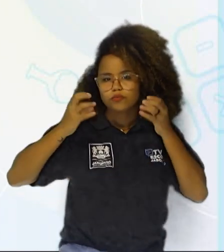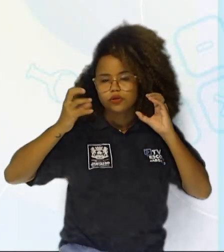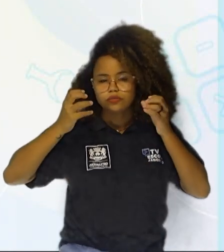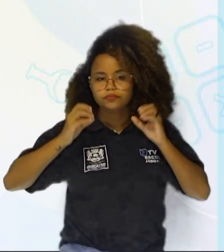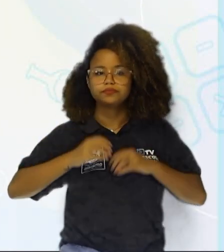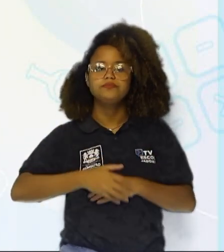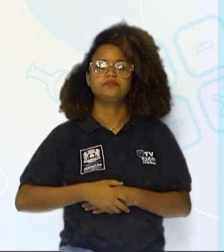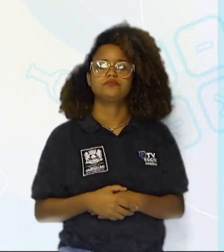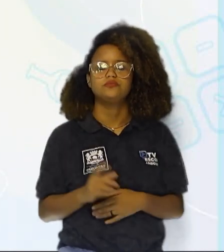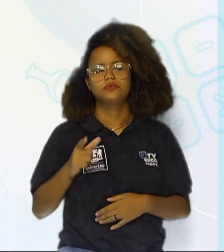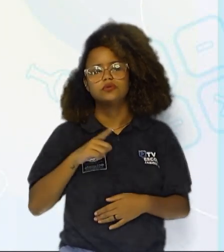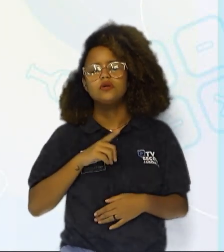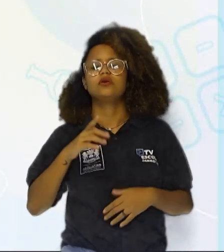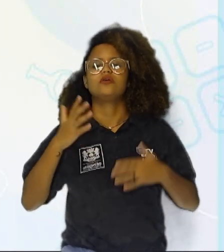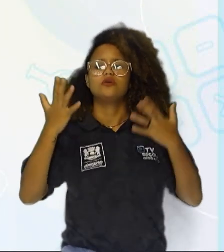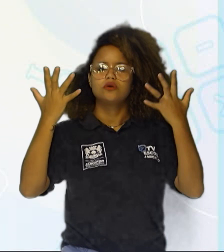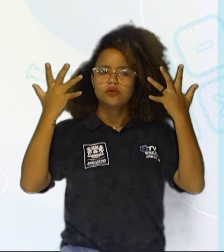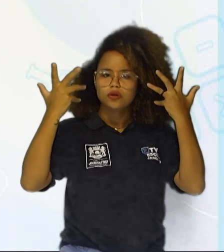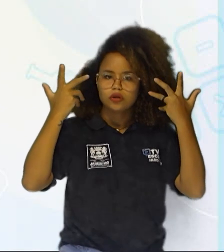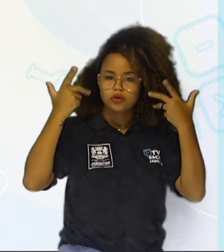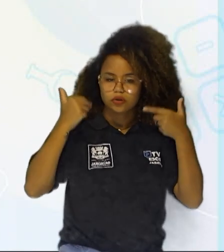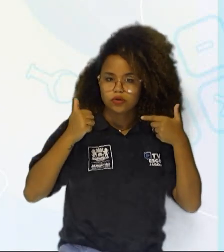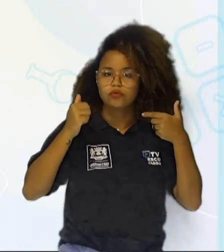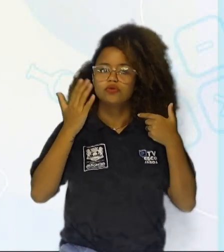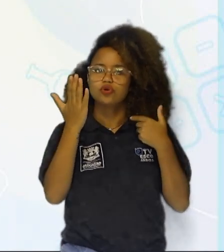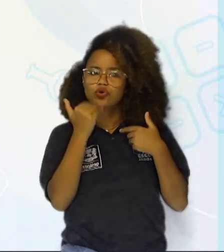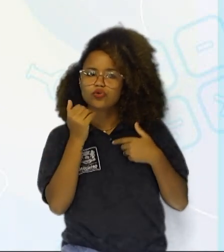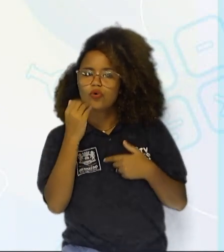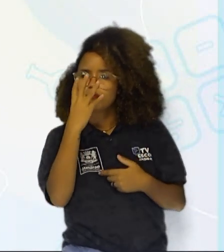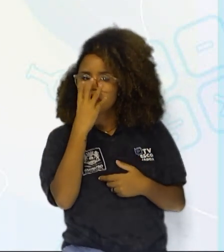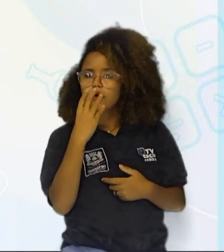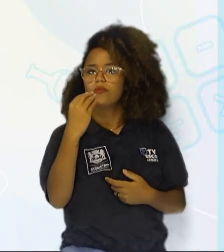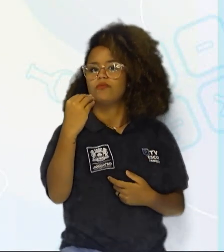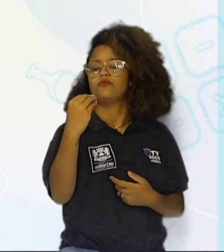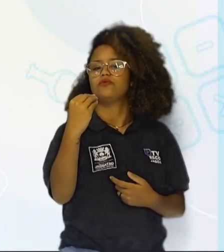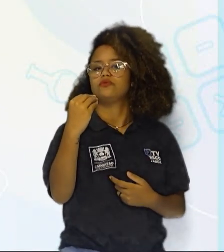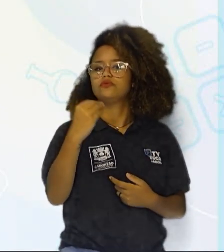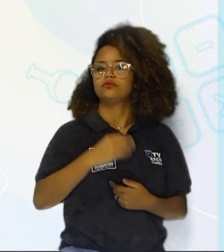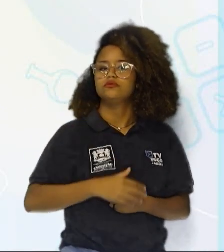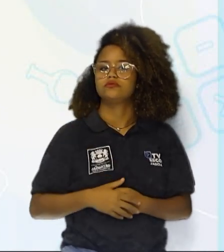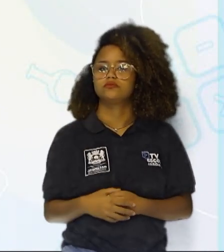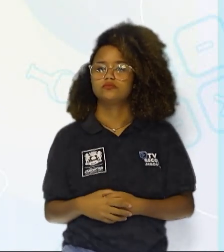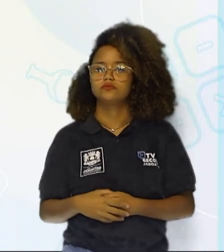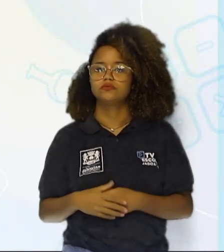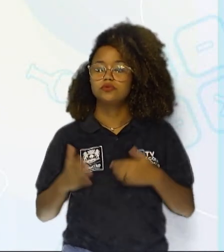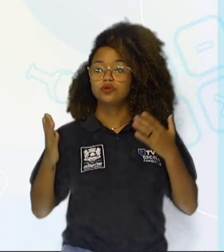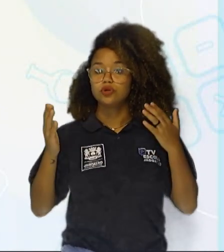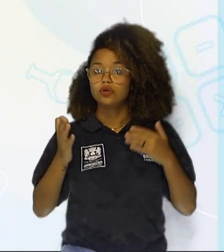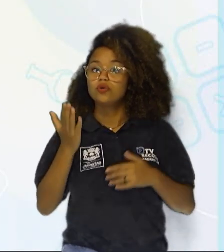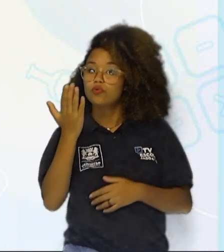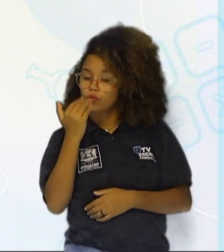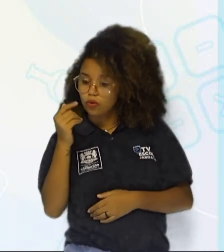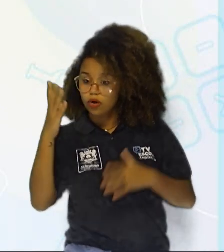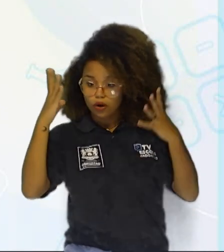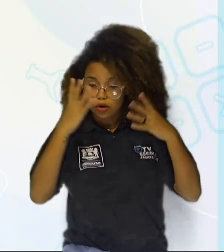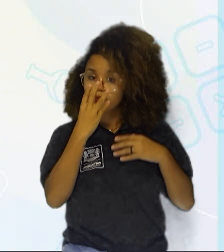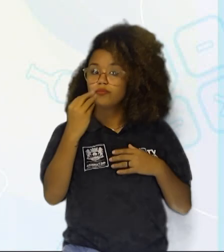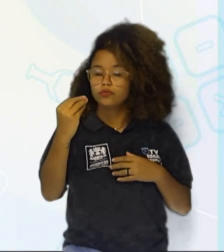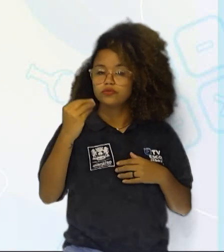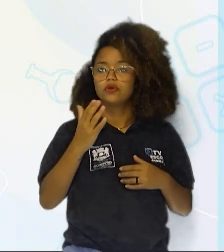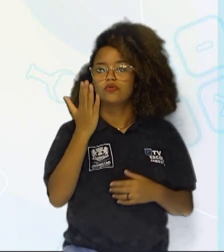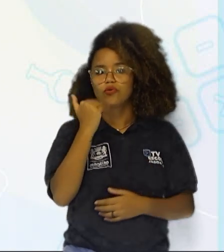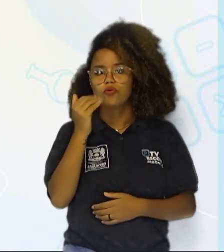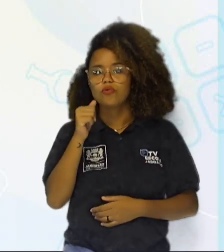Depois, nós temos o leão, o exemplo do leão, que se alimenta da raposa, que por sua vez se alimenta do coelho, que se